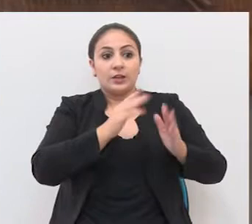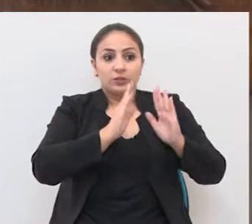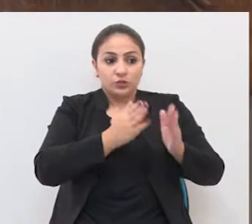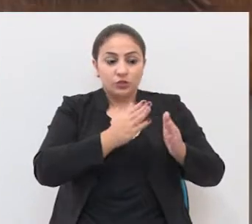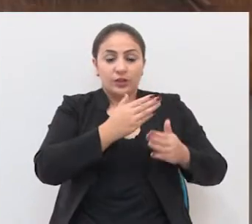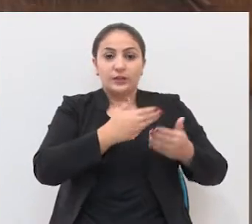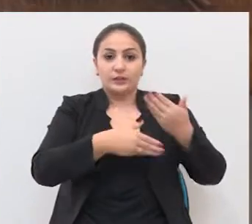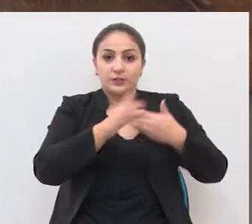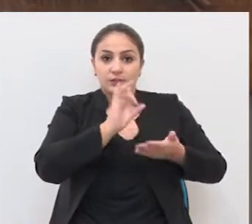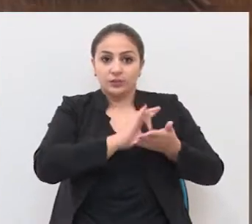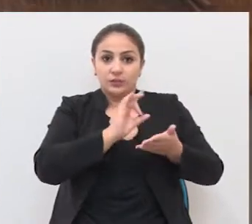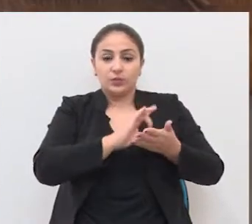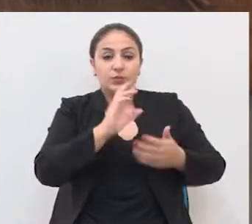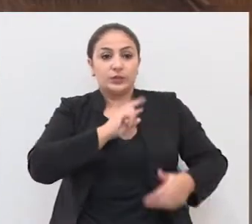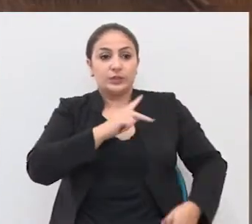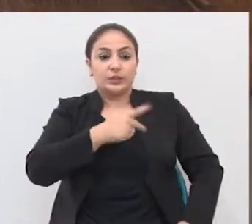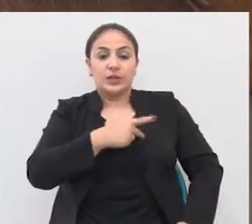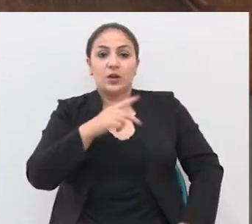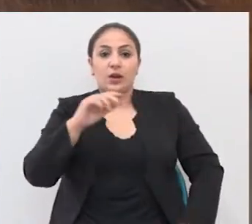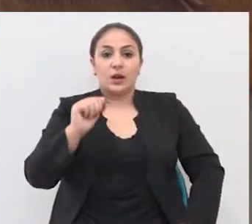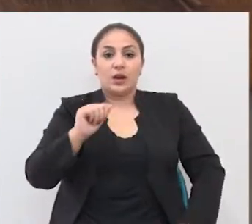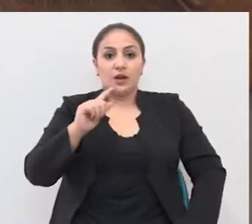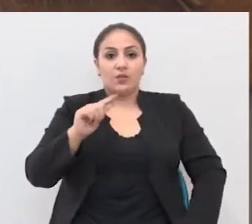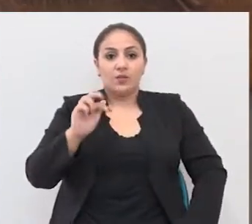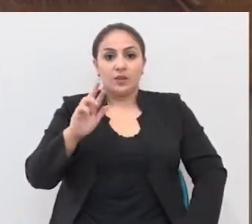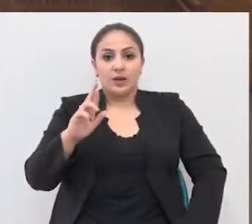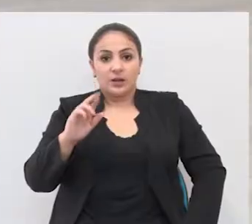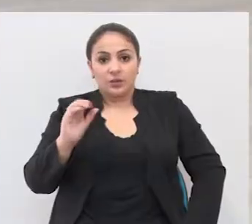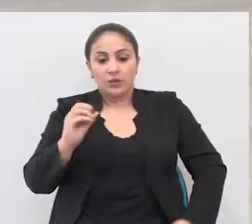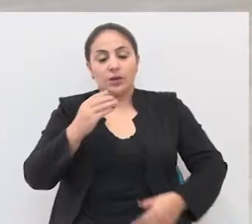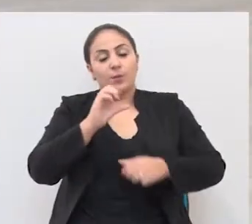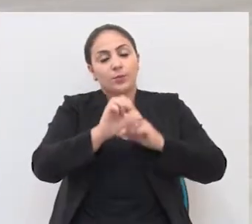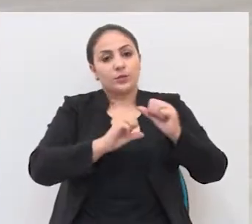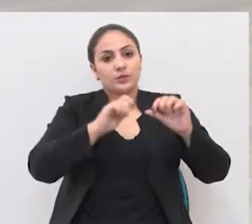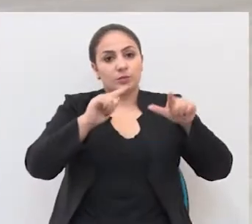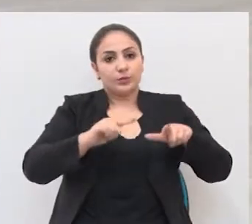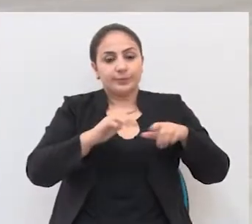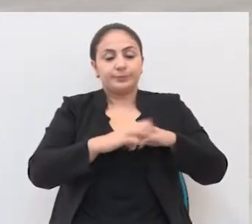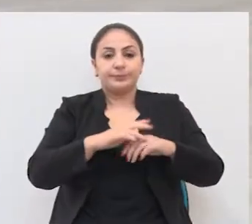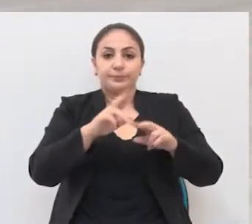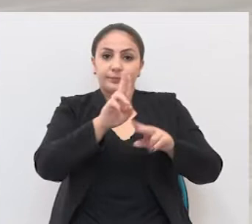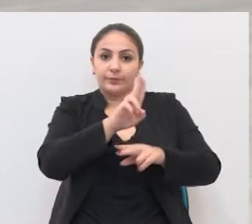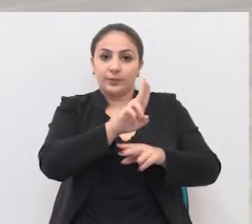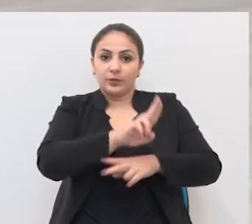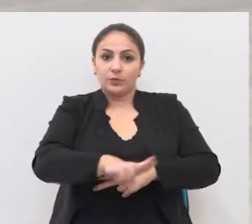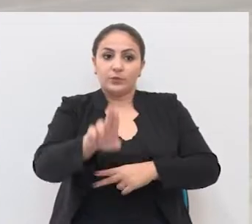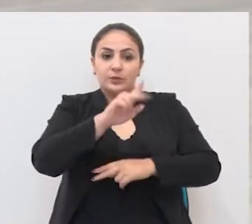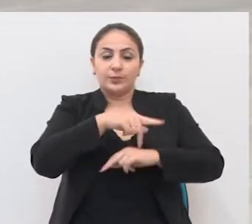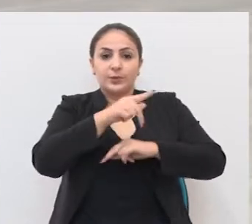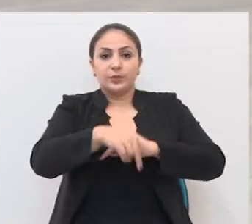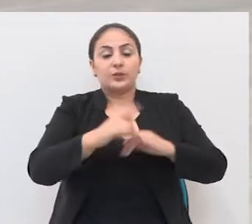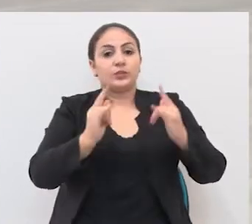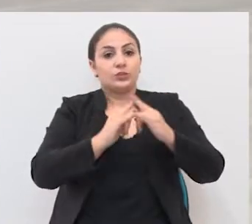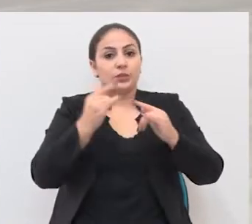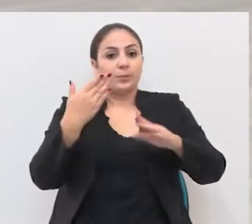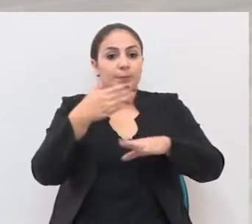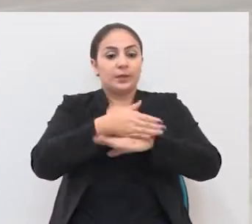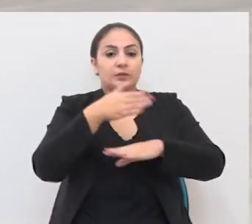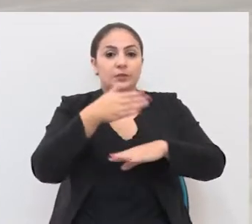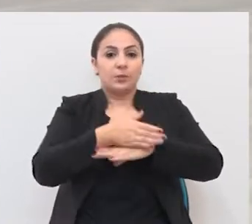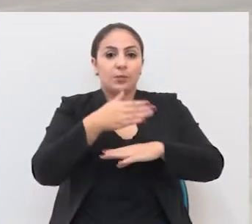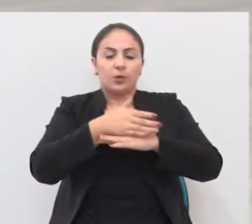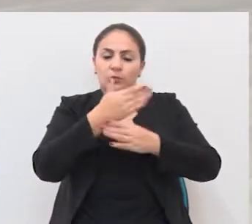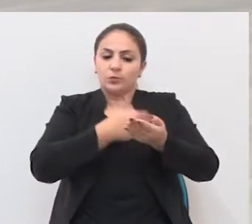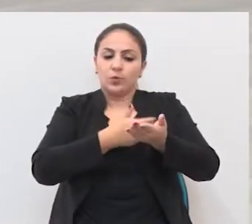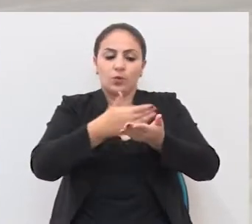atendendo com o veterinário Álvaro, a mudança do local. E a Universidade de Passo Fundo foi uma das instituições